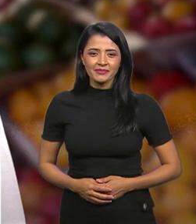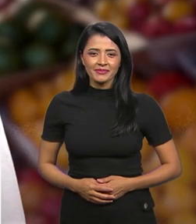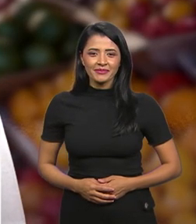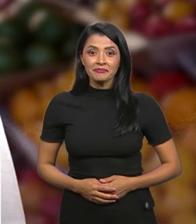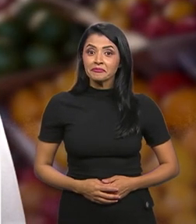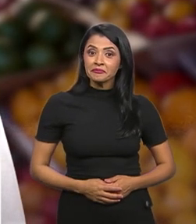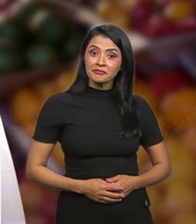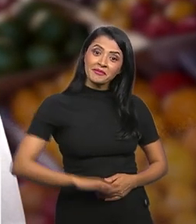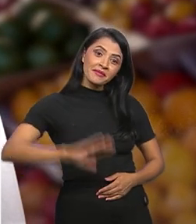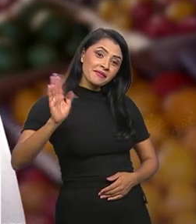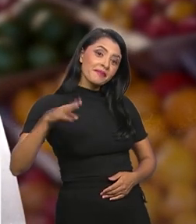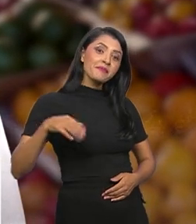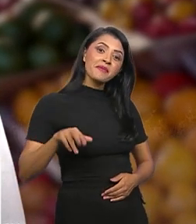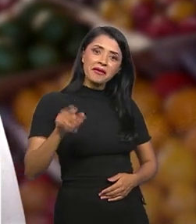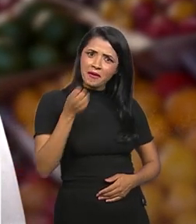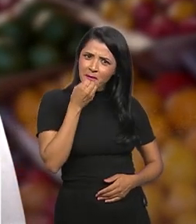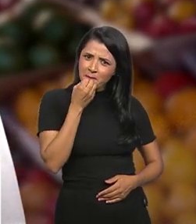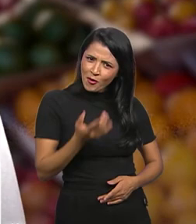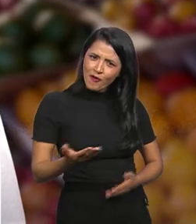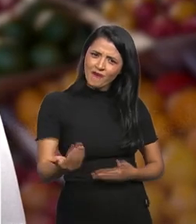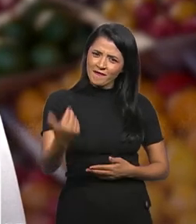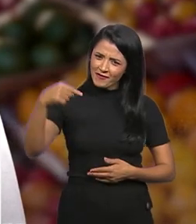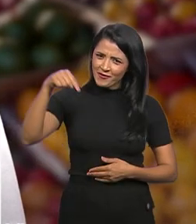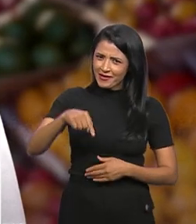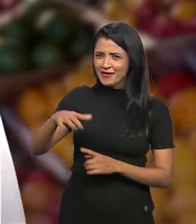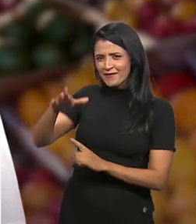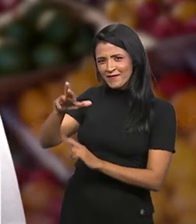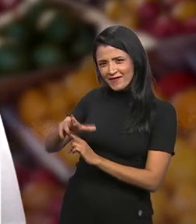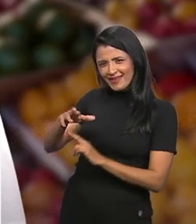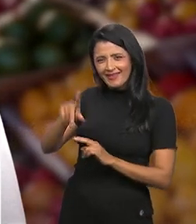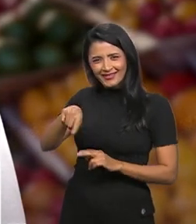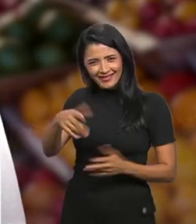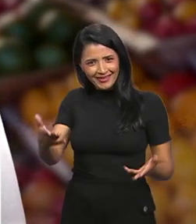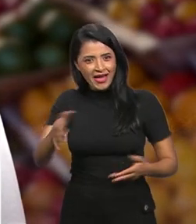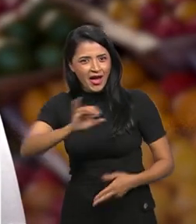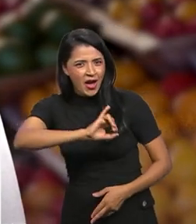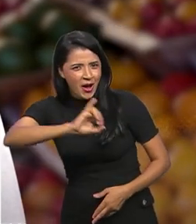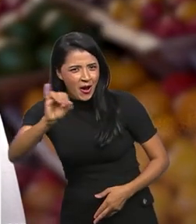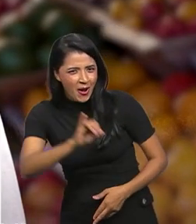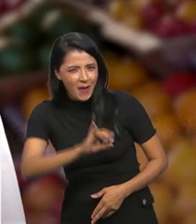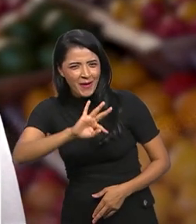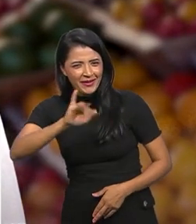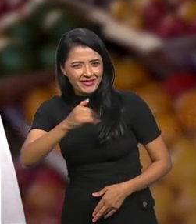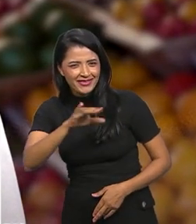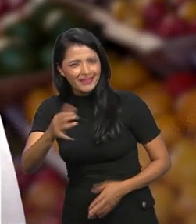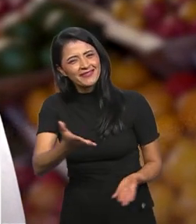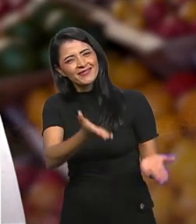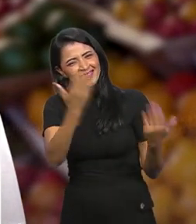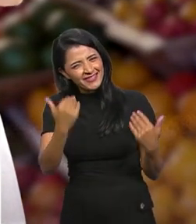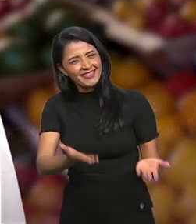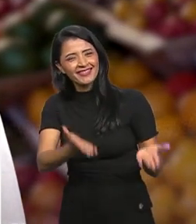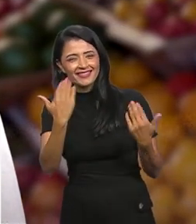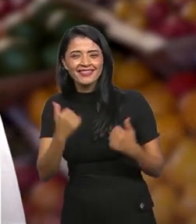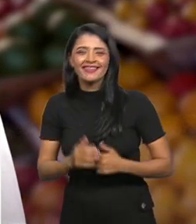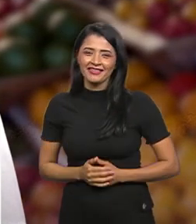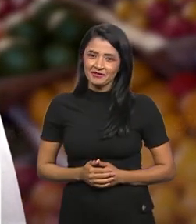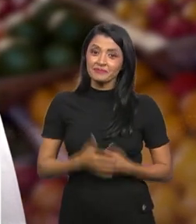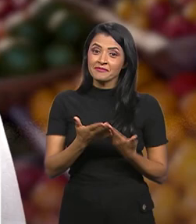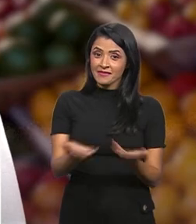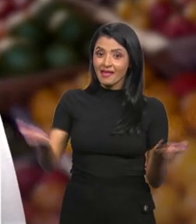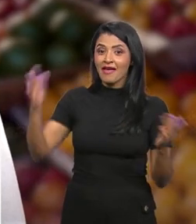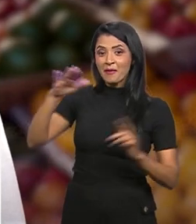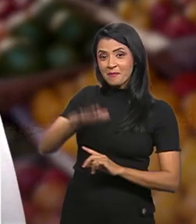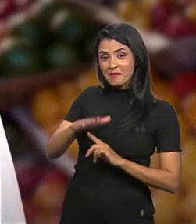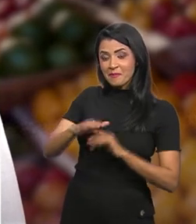E aí, dona Maria, que bom que você veio na feira hoje, hein? Oi, seu tião! Venham, venham! Essa é a